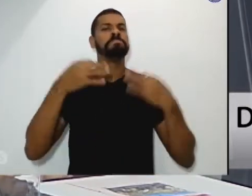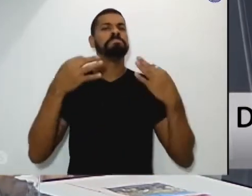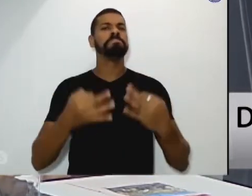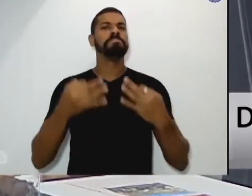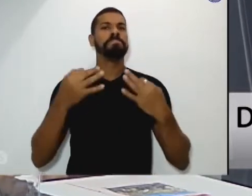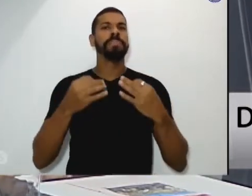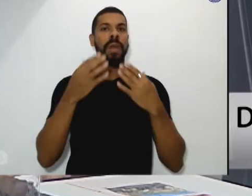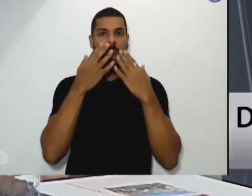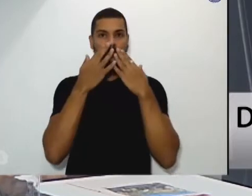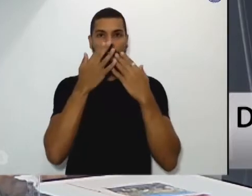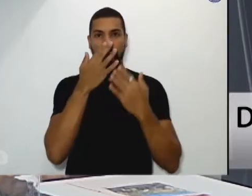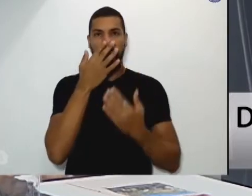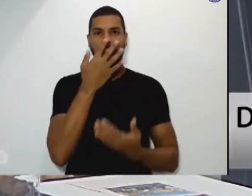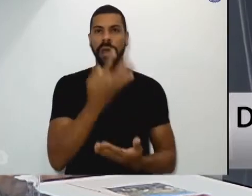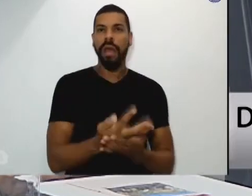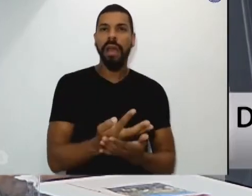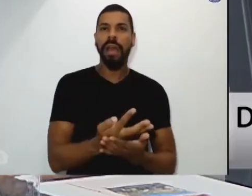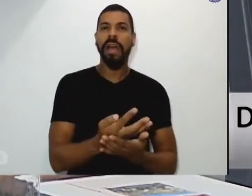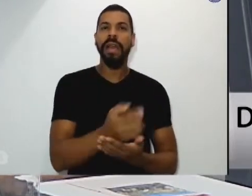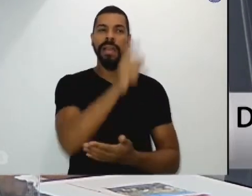encantadora pessoa.